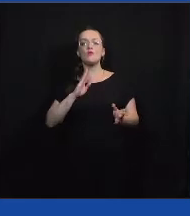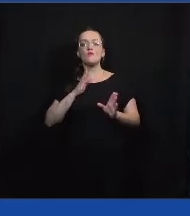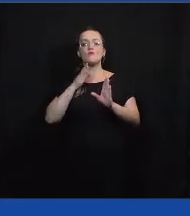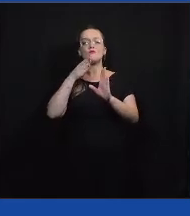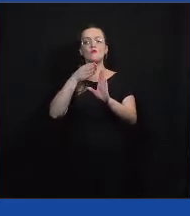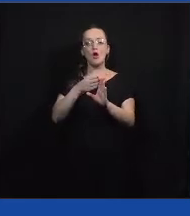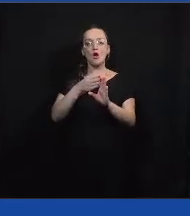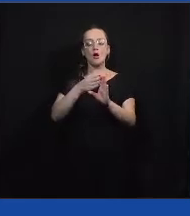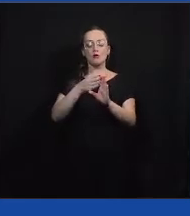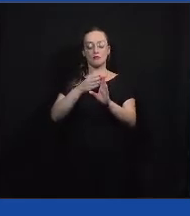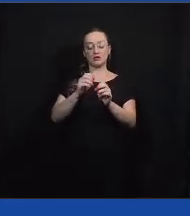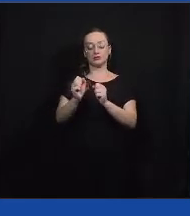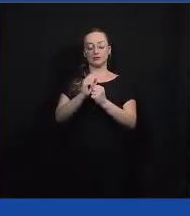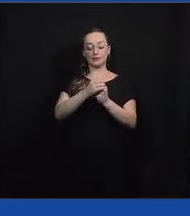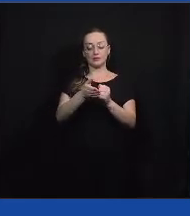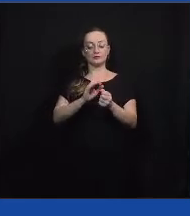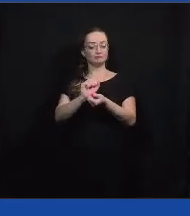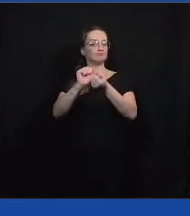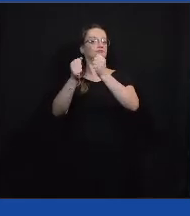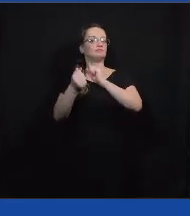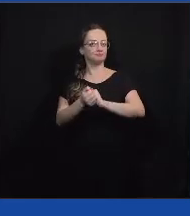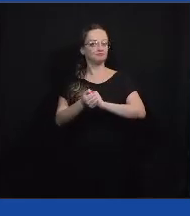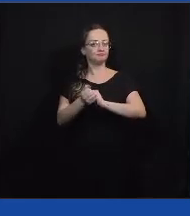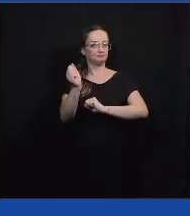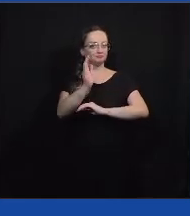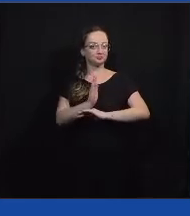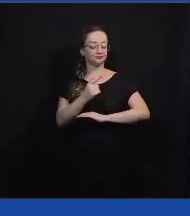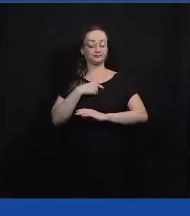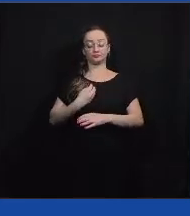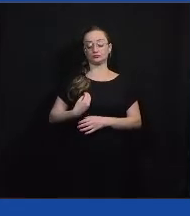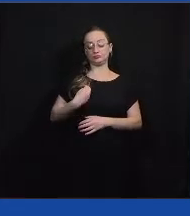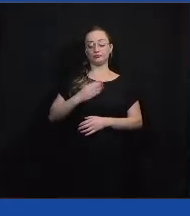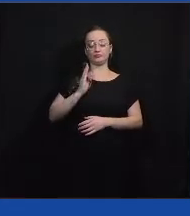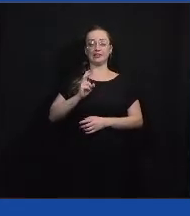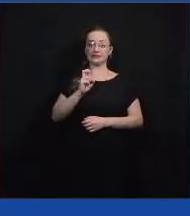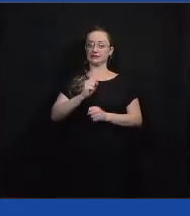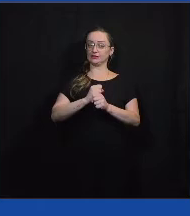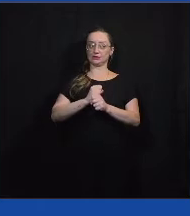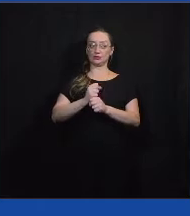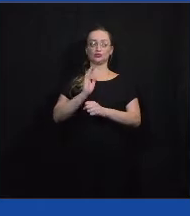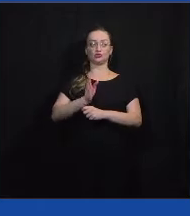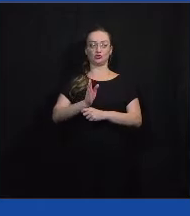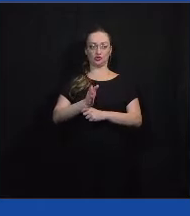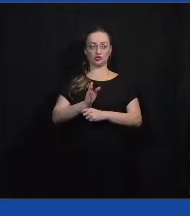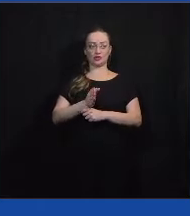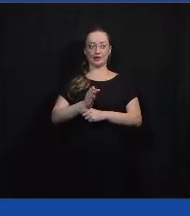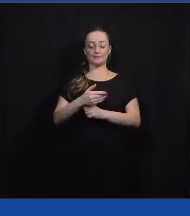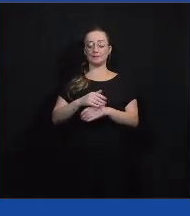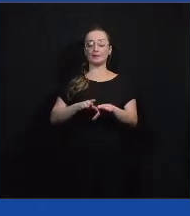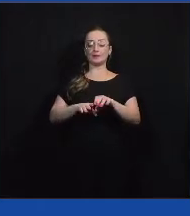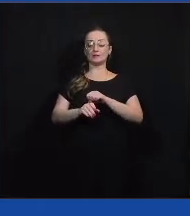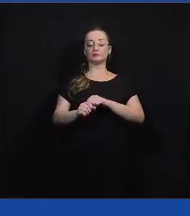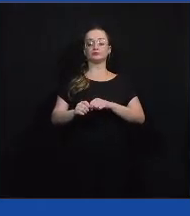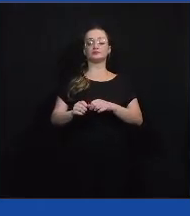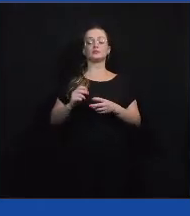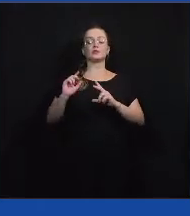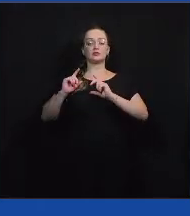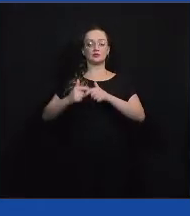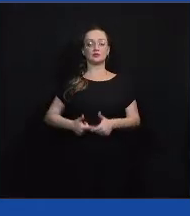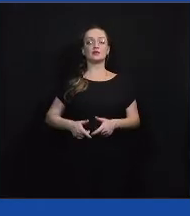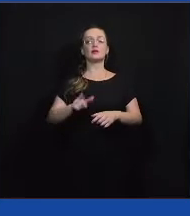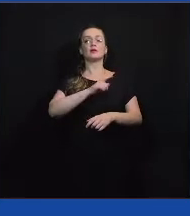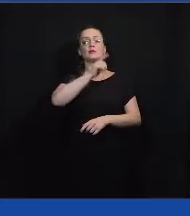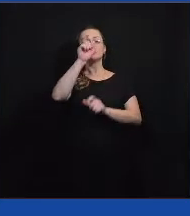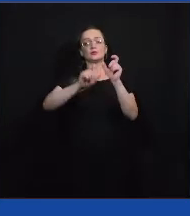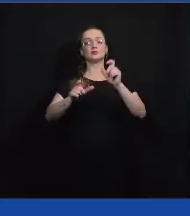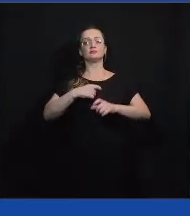transformar a democracia no Brasil. Então, hoje a gente existe já há cinco anos para formar uma geração de cidadãos conscientes